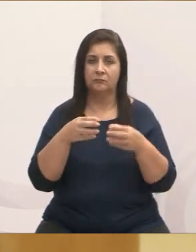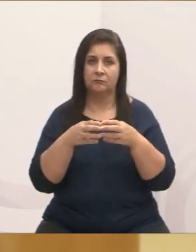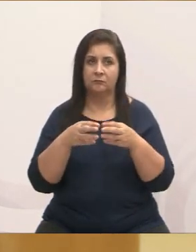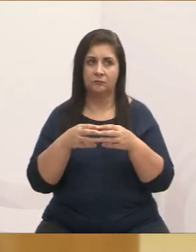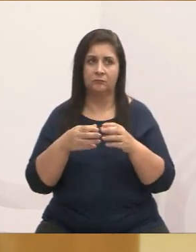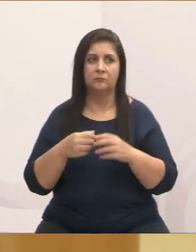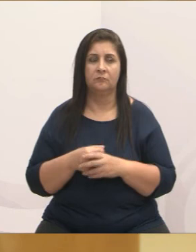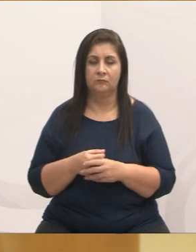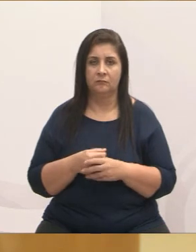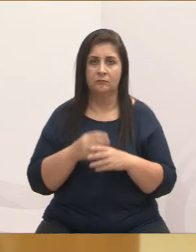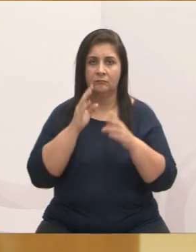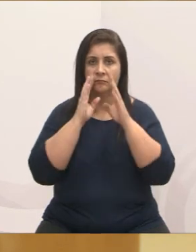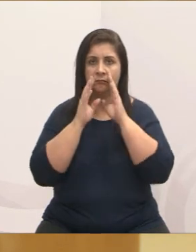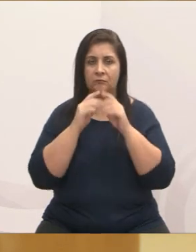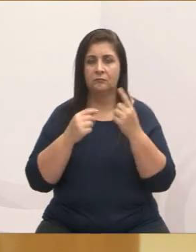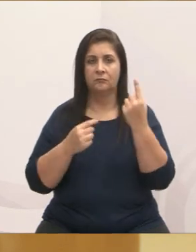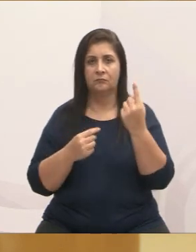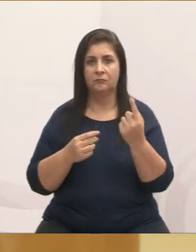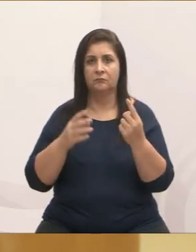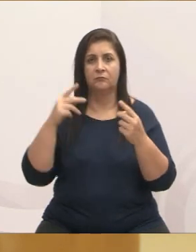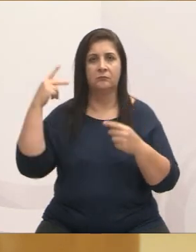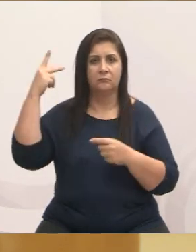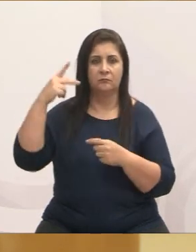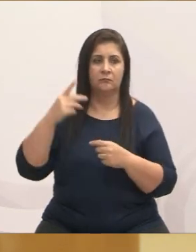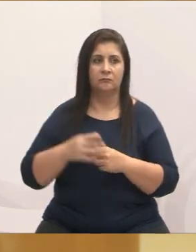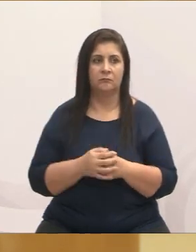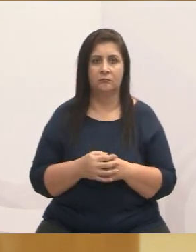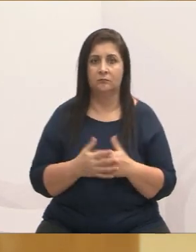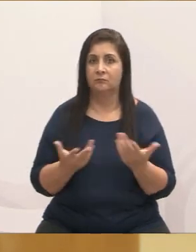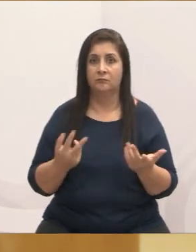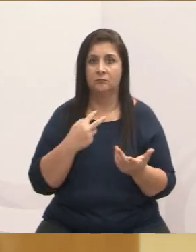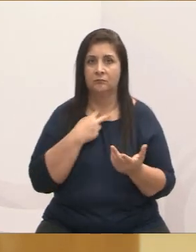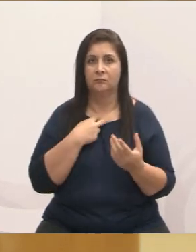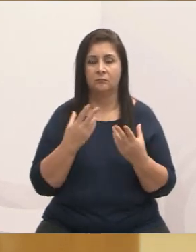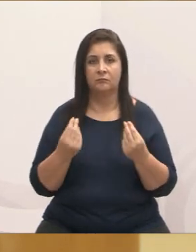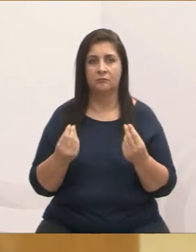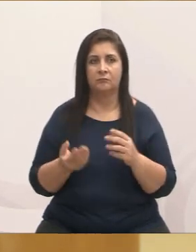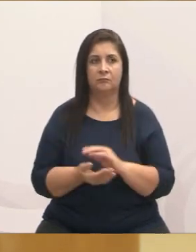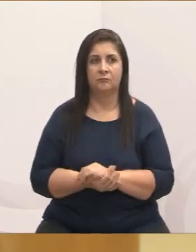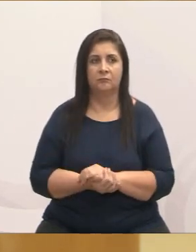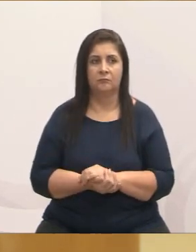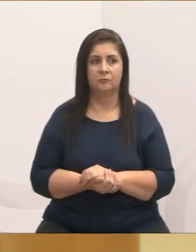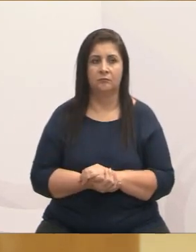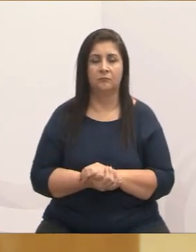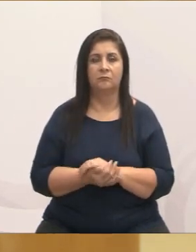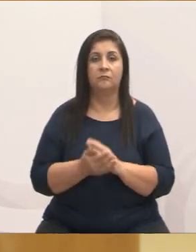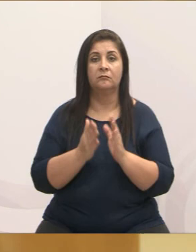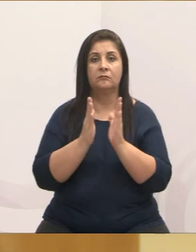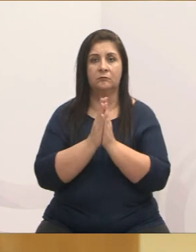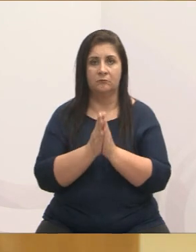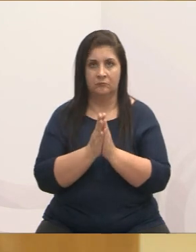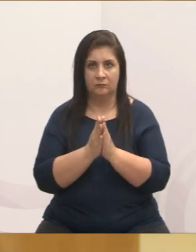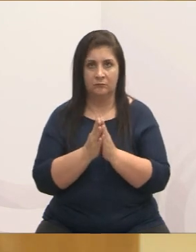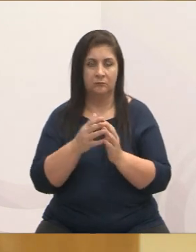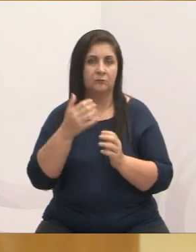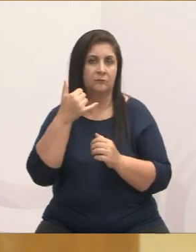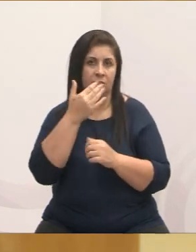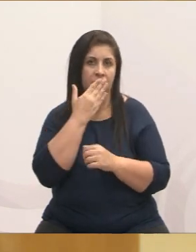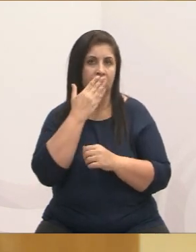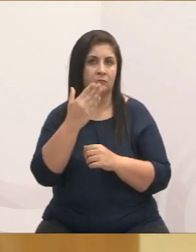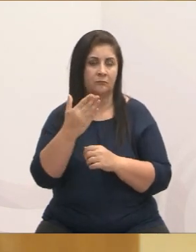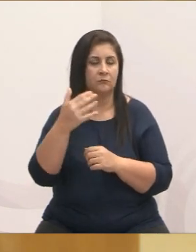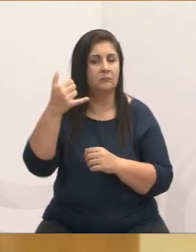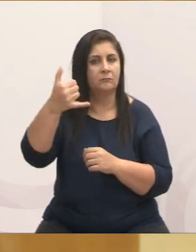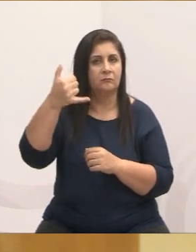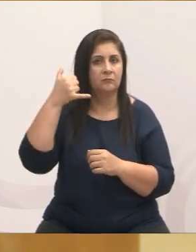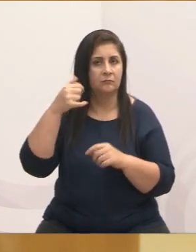página da vereadora, não dá, não dá conta. Não é? Então, eu peço para que vocês liguem no gabinete, se tiverem